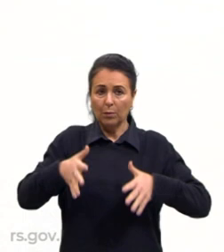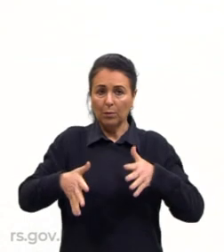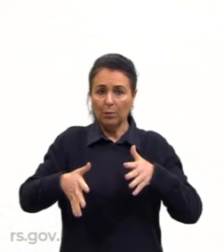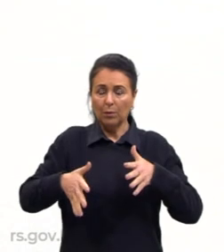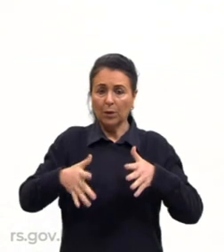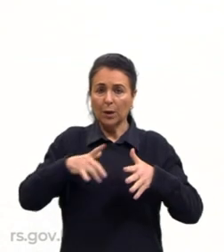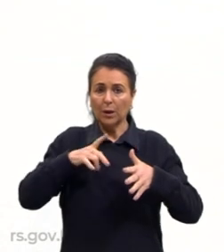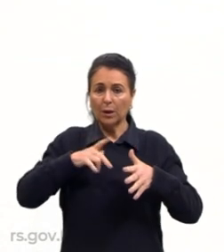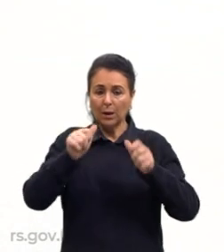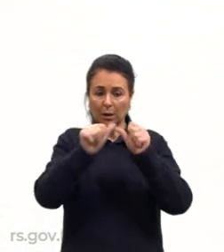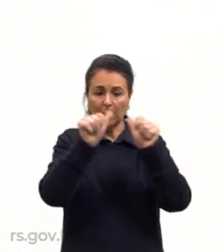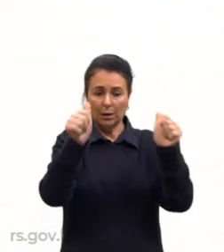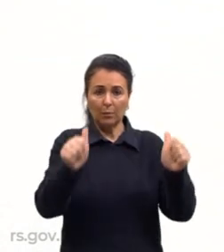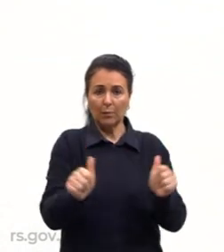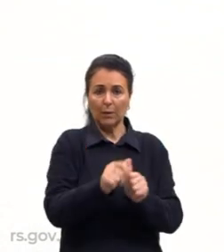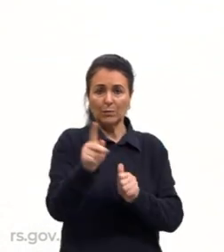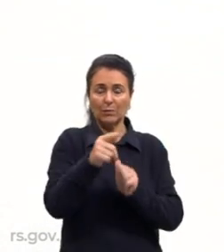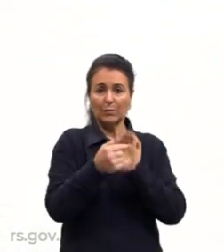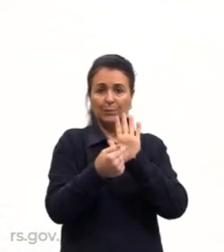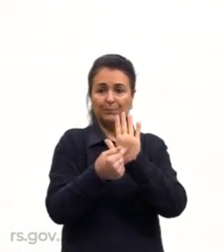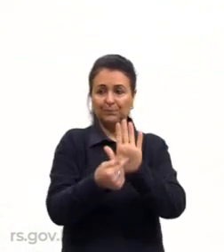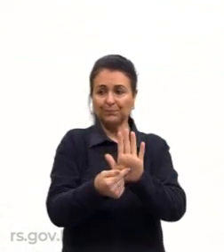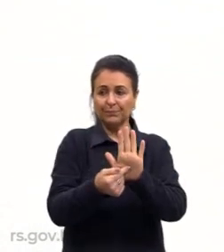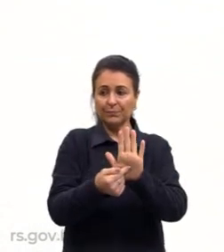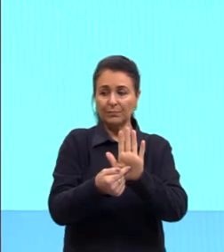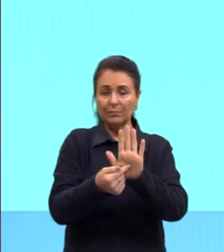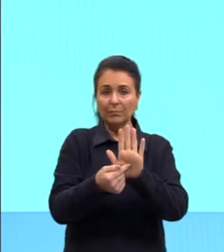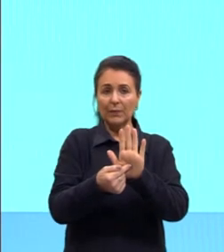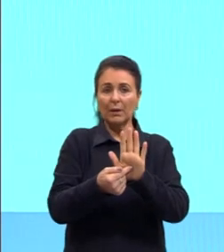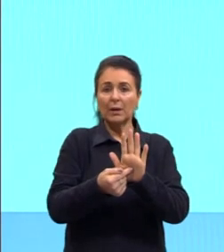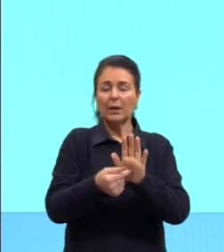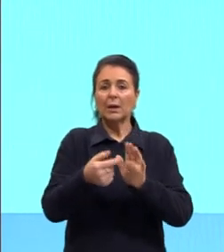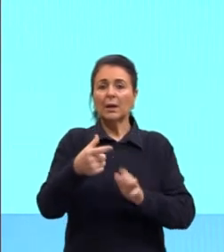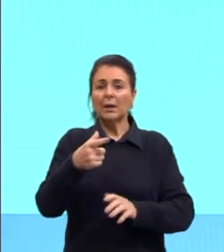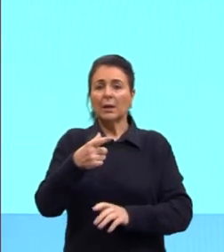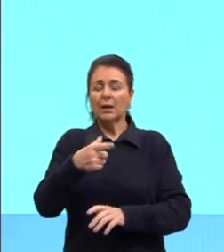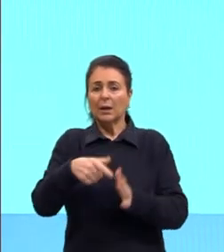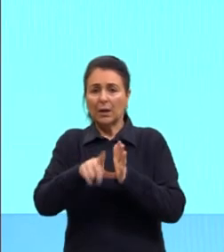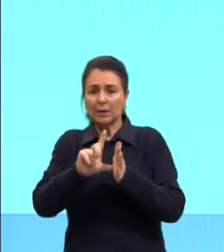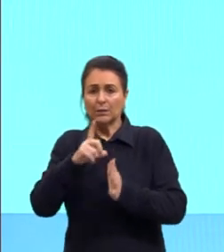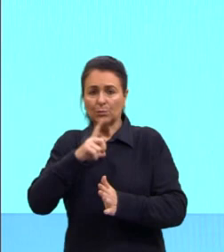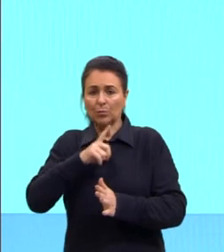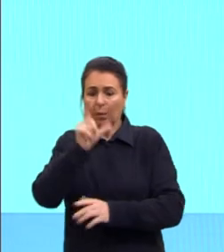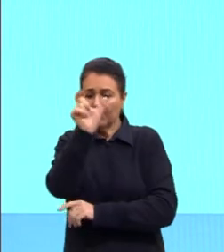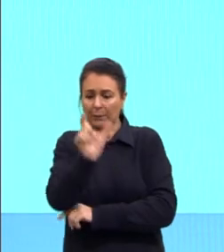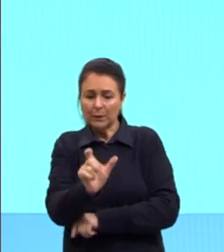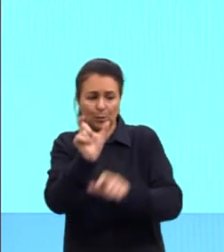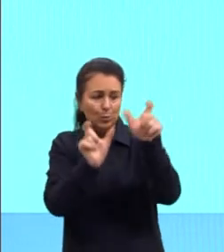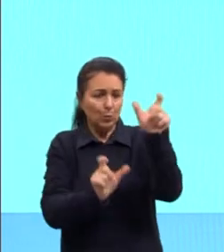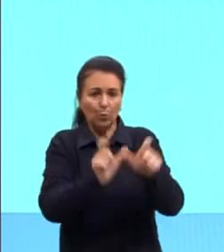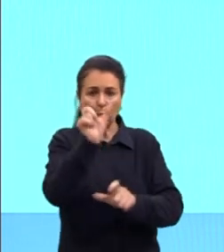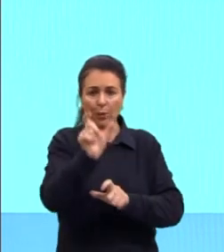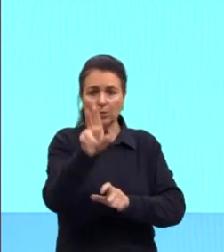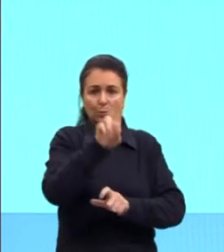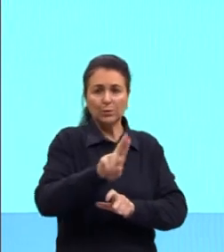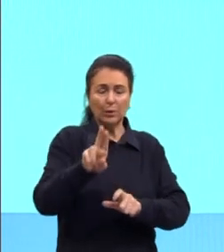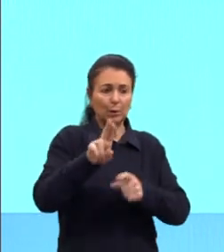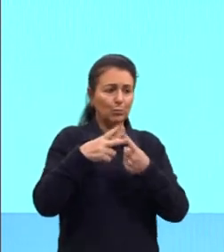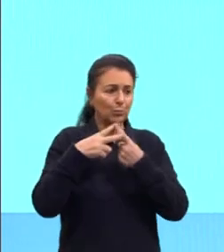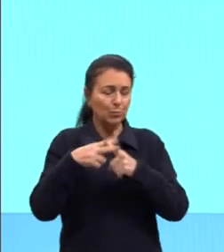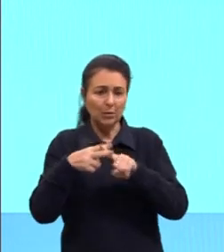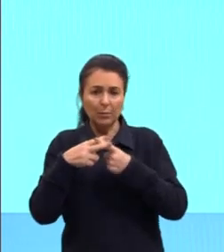imagem aqui em cima, vai mostrar para vocês, justamente, antes tu tinha pessoas aqui, né? Colocando os equipamentos, né?